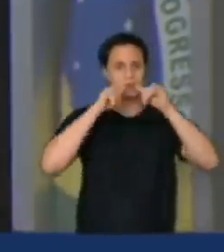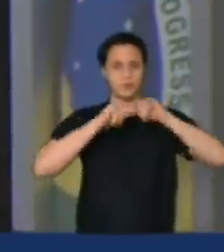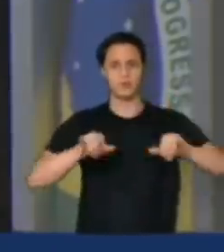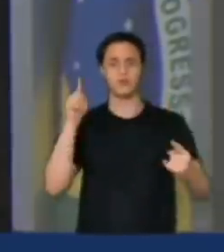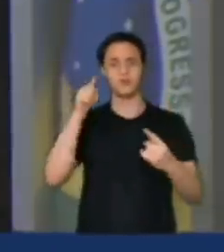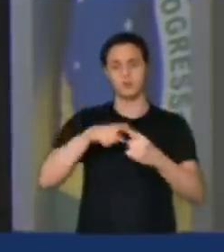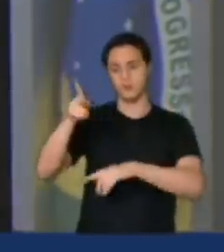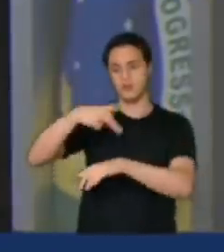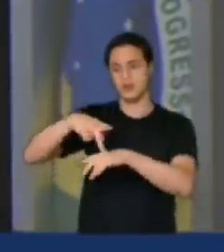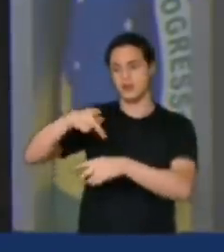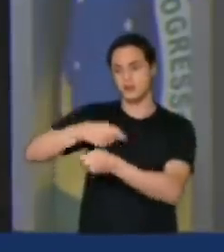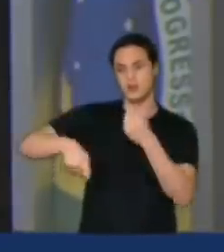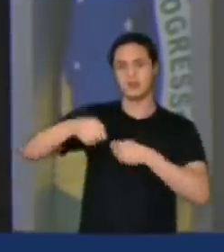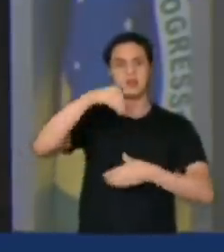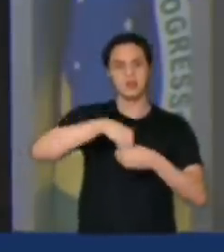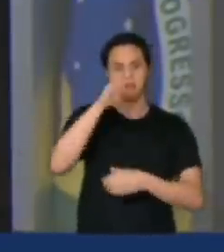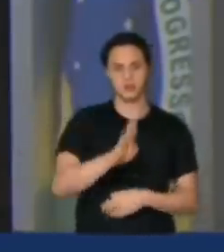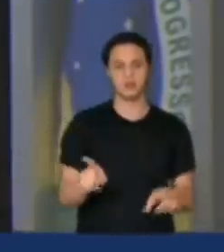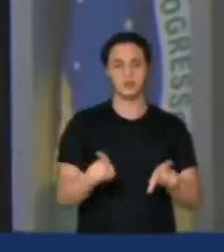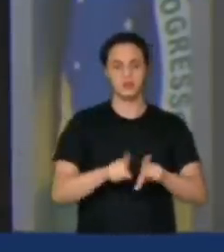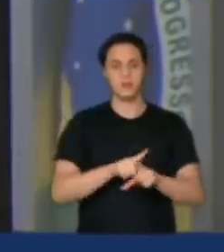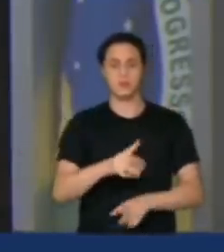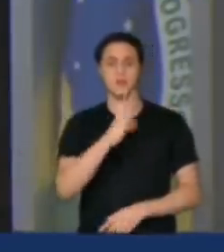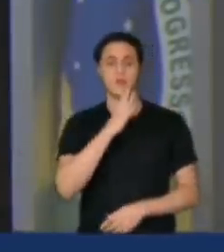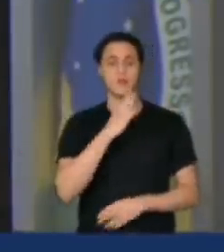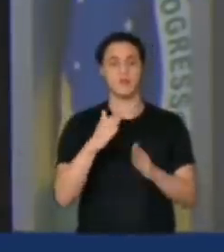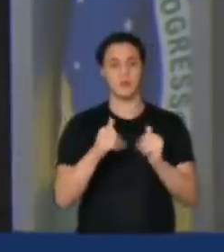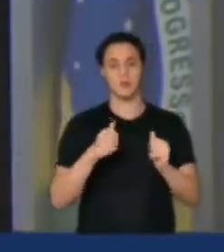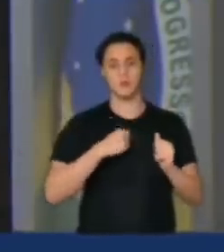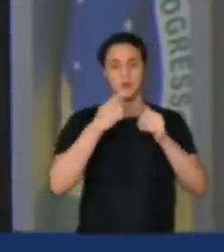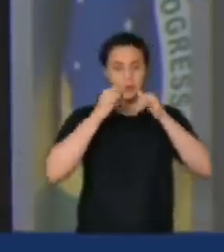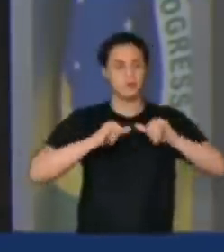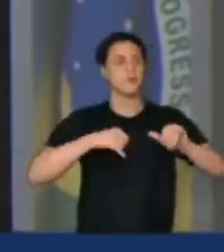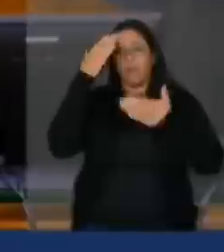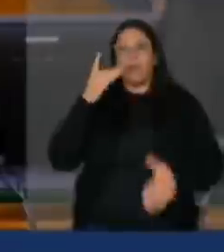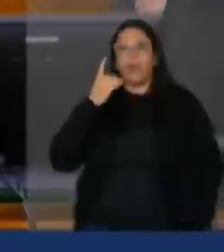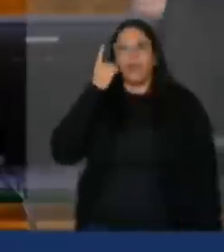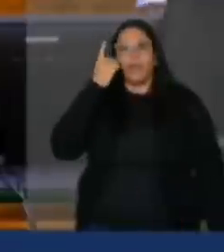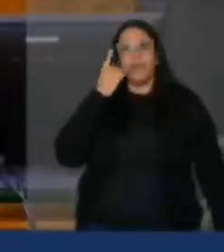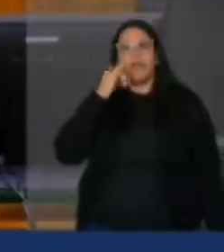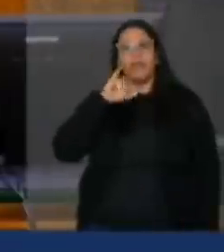nacional possa conhecer. e peço, presidente, que esse discurso vá para a Voz do Brasil. Muito obrigada.